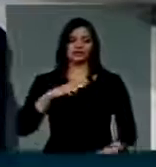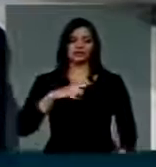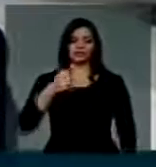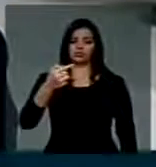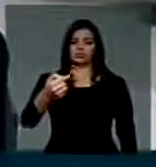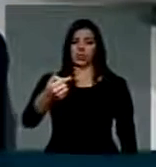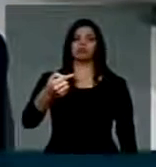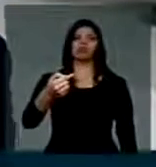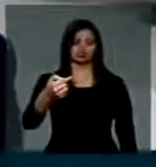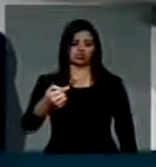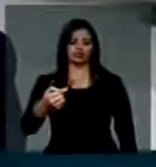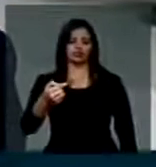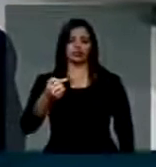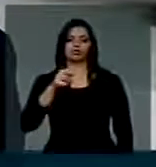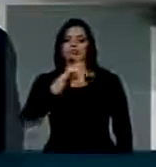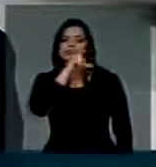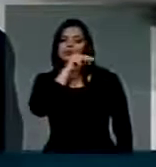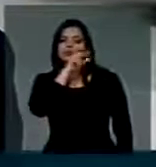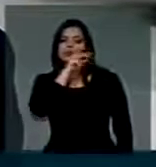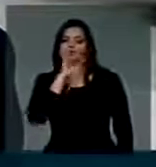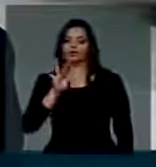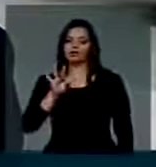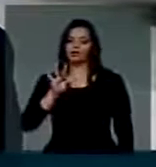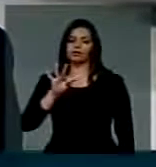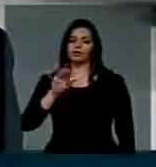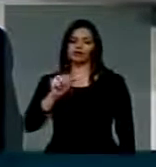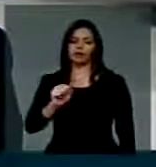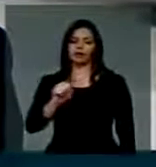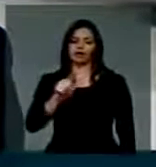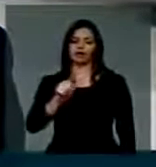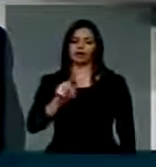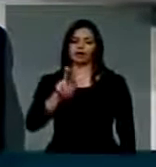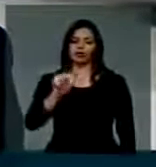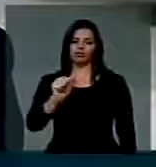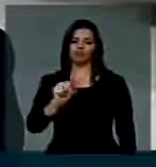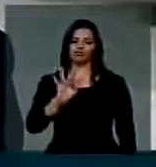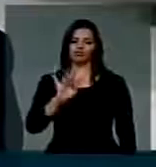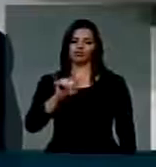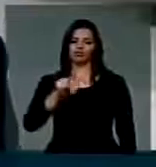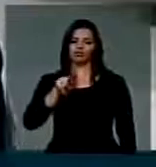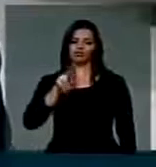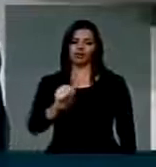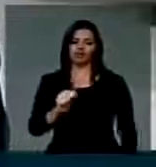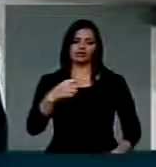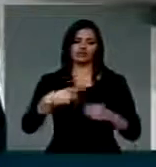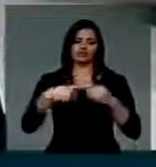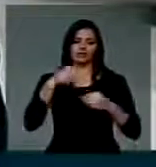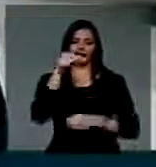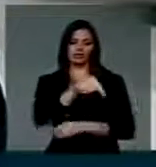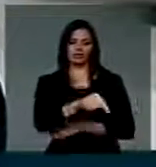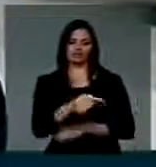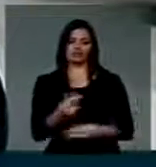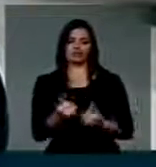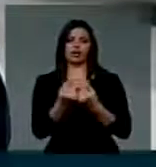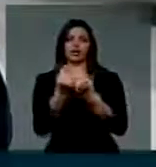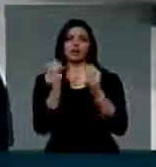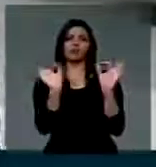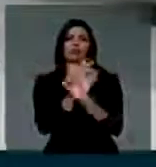projeções em Taguatinga... Sabe, Chiquinho, mais um minuto para você, ele não se concluir. ...que não valia nada.